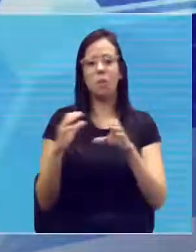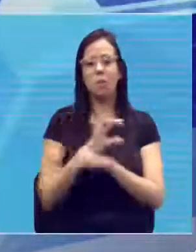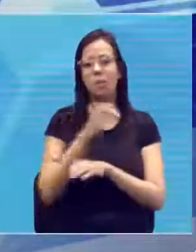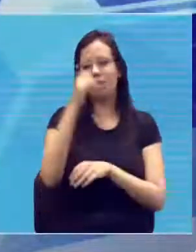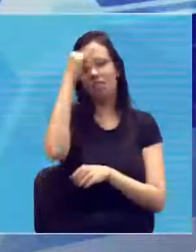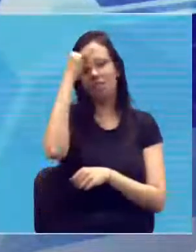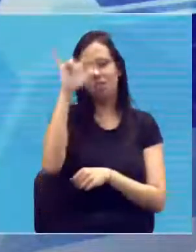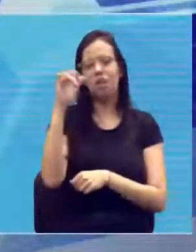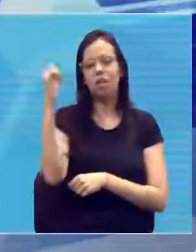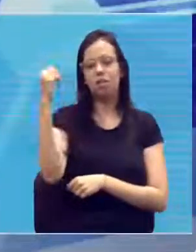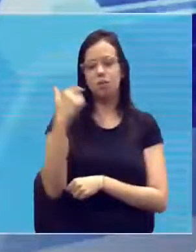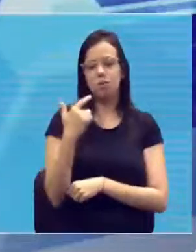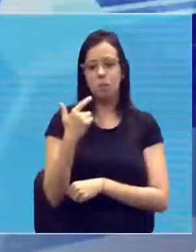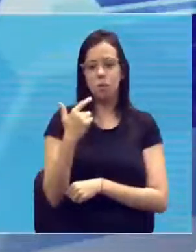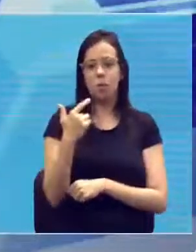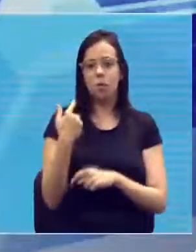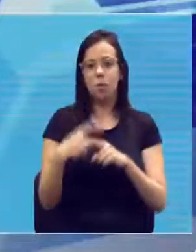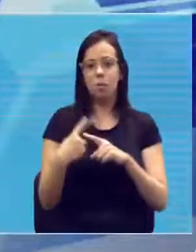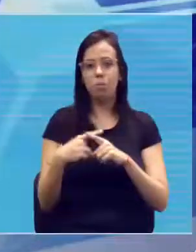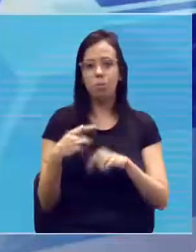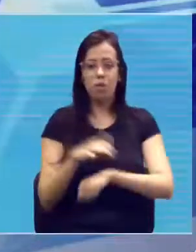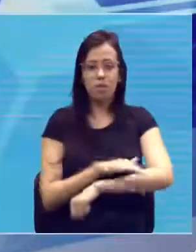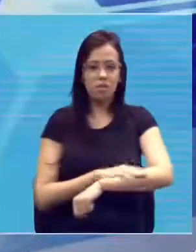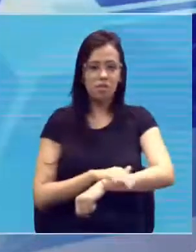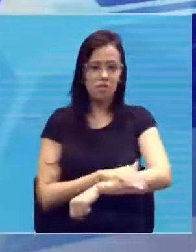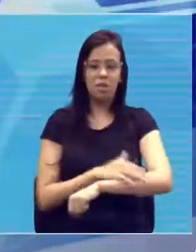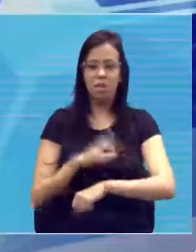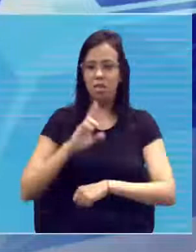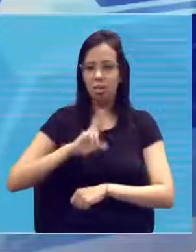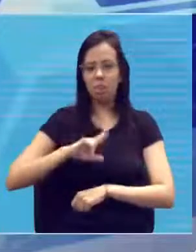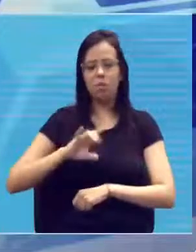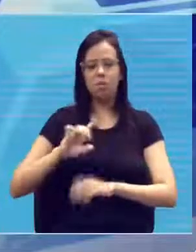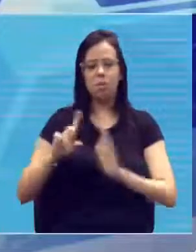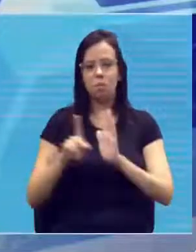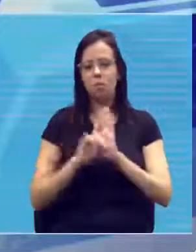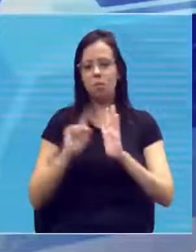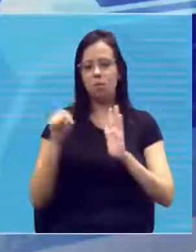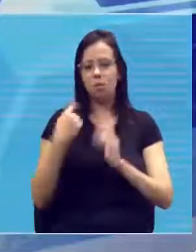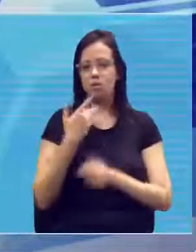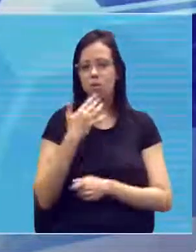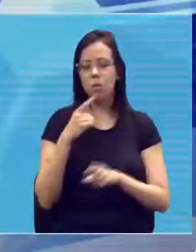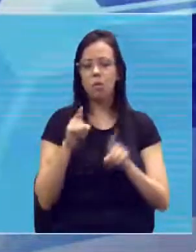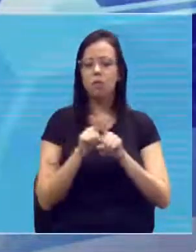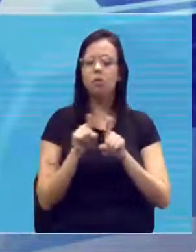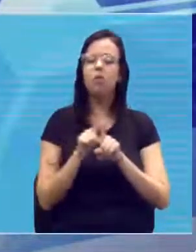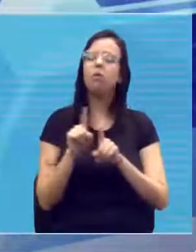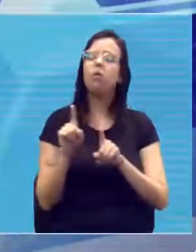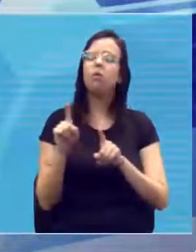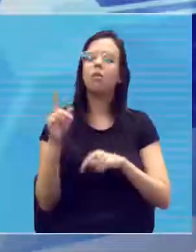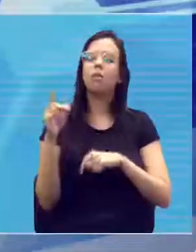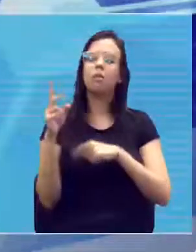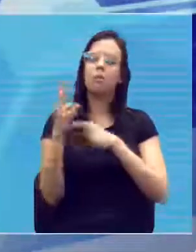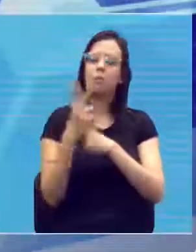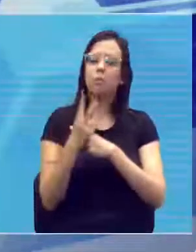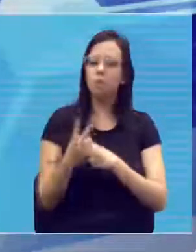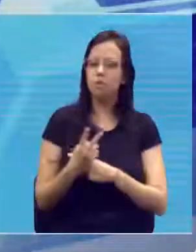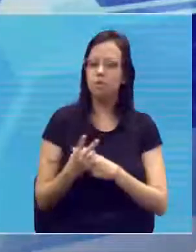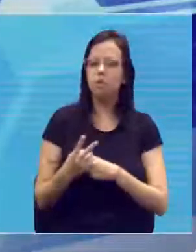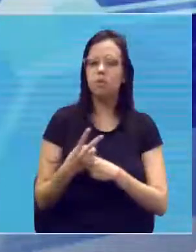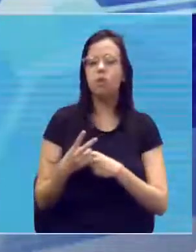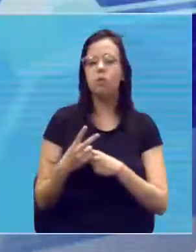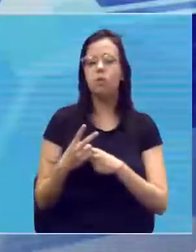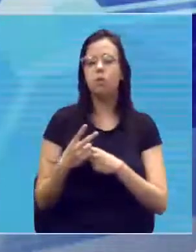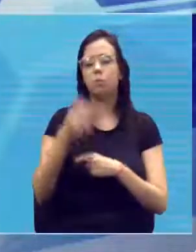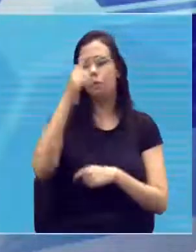-raios ultravioletos. Porque essa melanina aqui não serve só para dar cor, gente? Ela protege o nosso corpo contra a